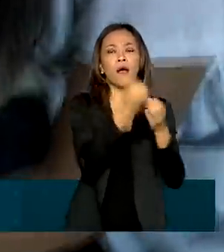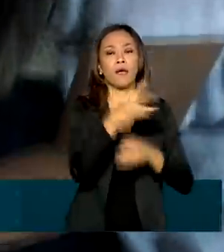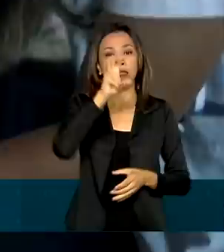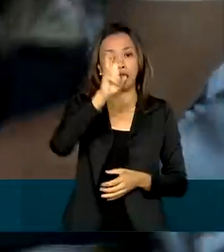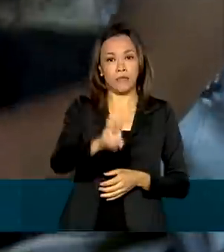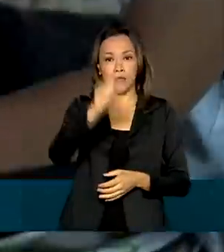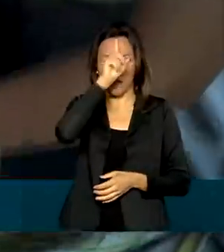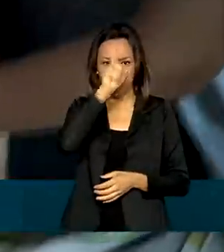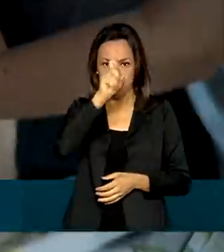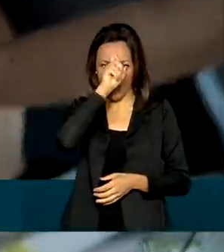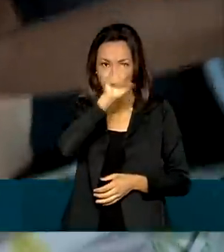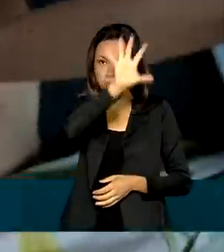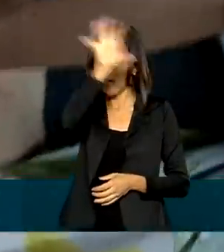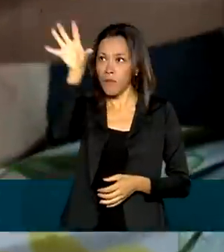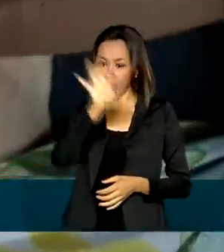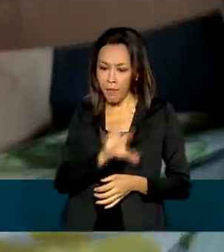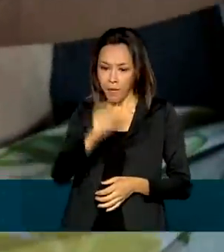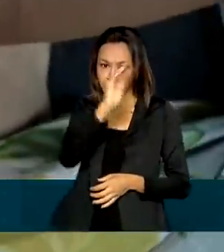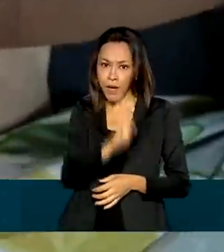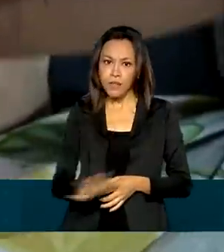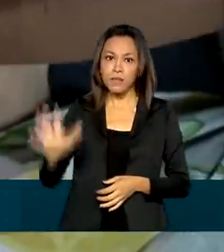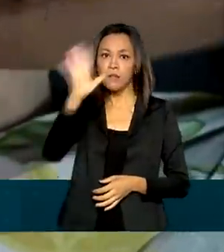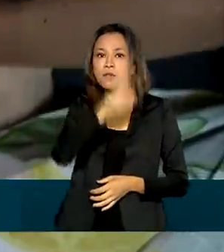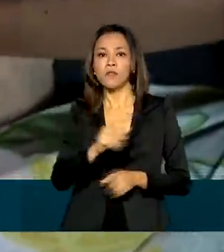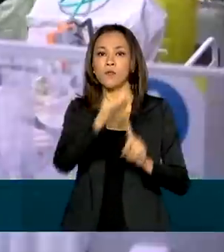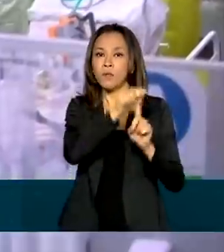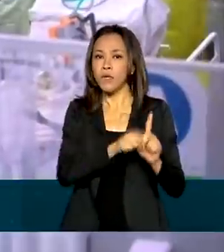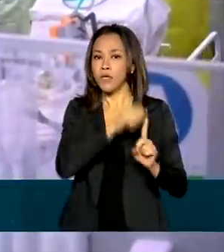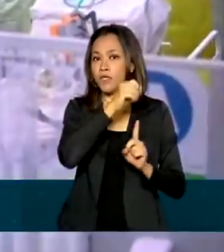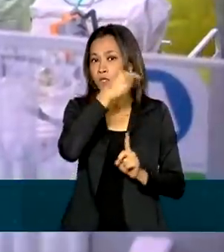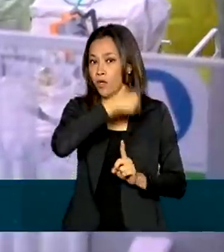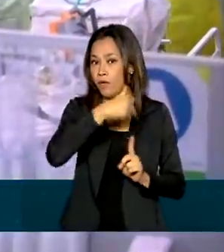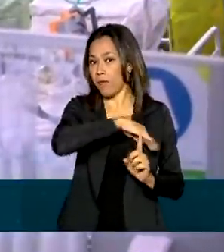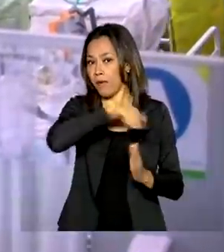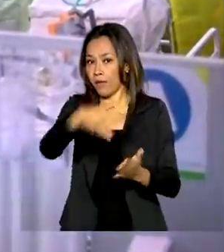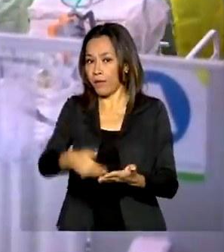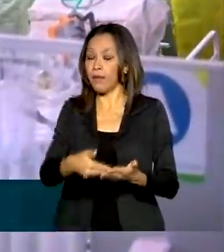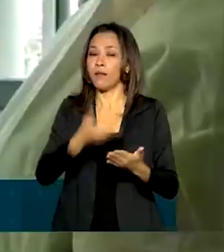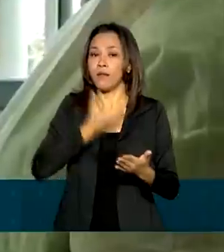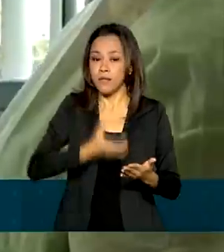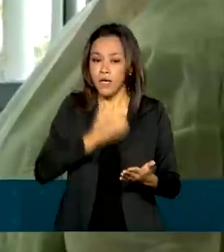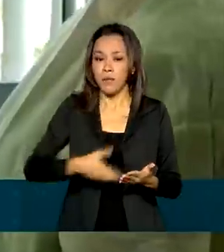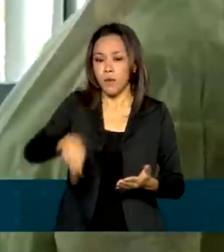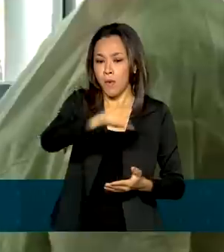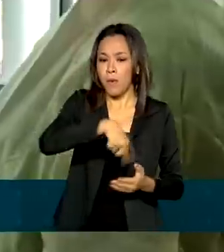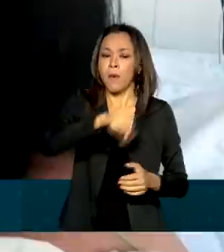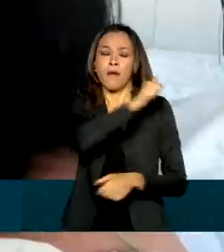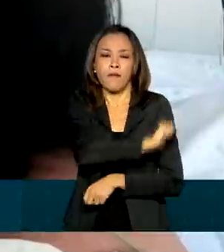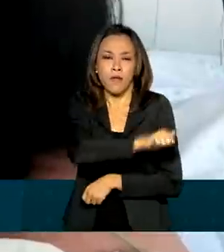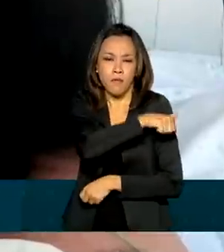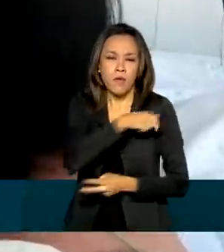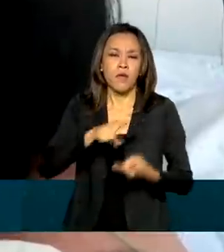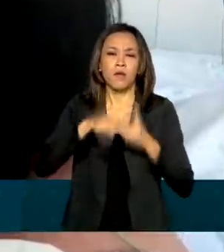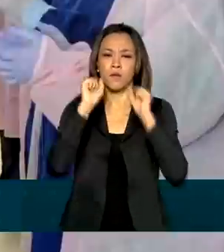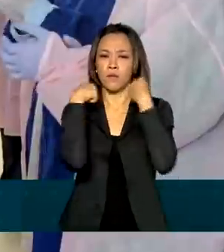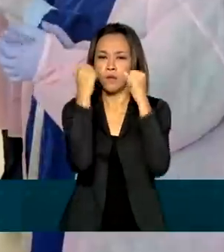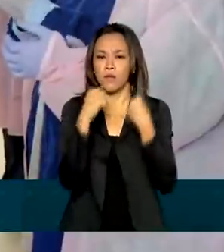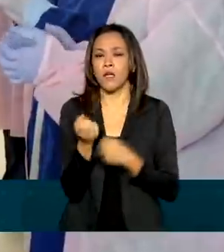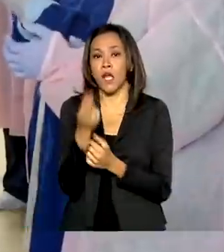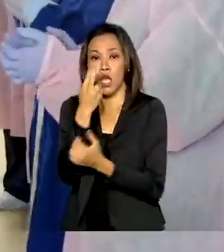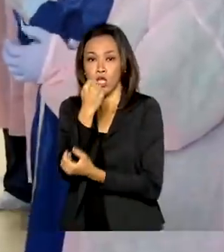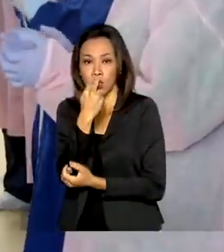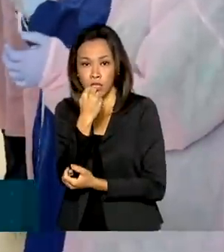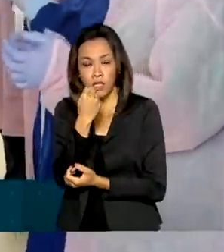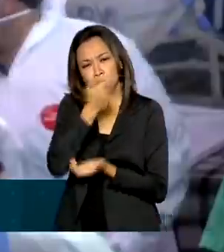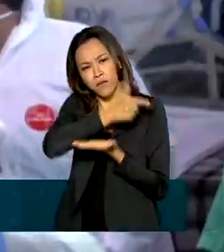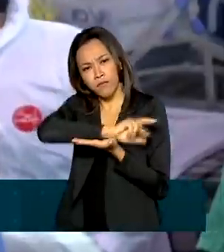regiões do país em novembro e dezembro do ano passado. Médicos, enfermeiros, fisioterapeutas, nutricionistas e